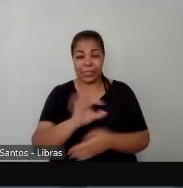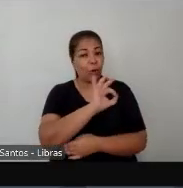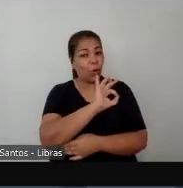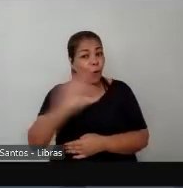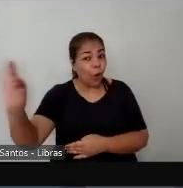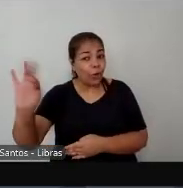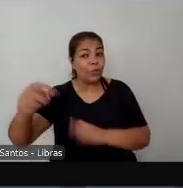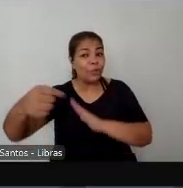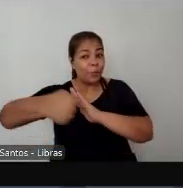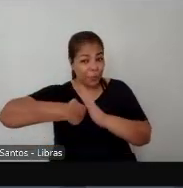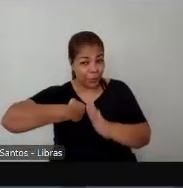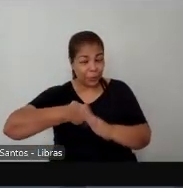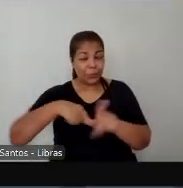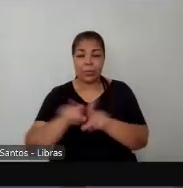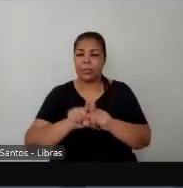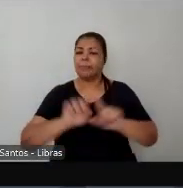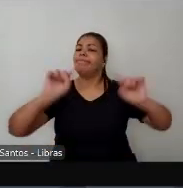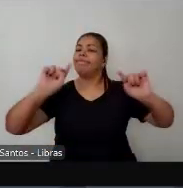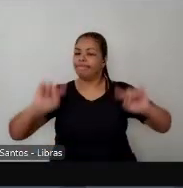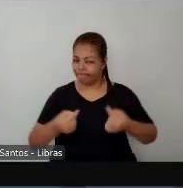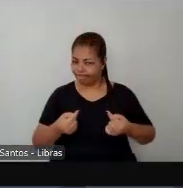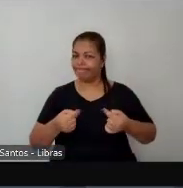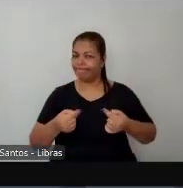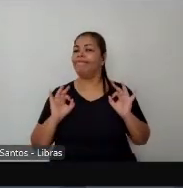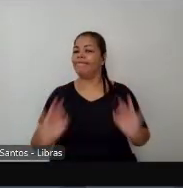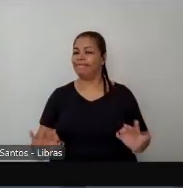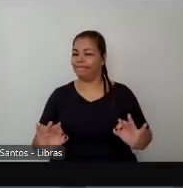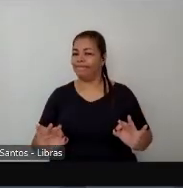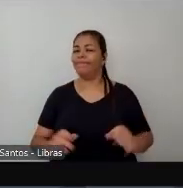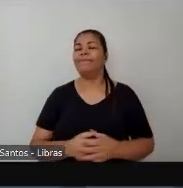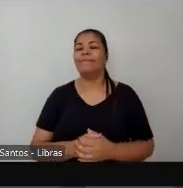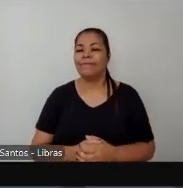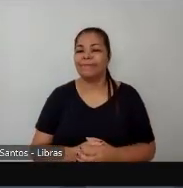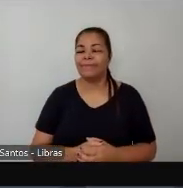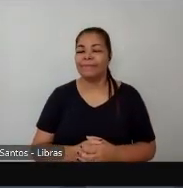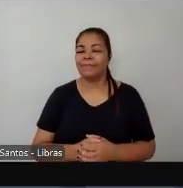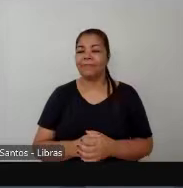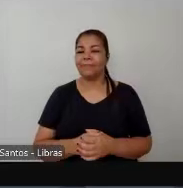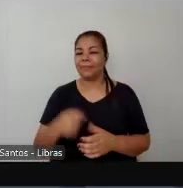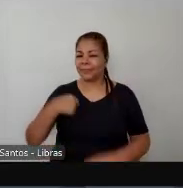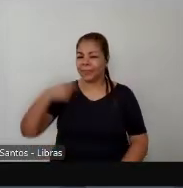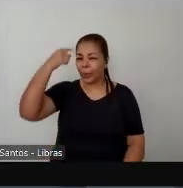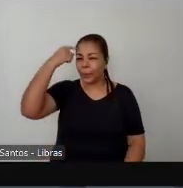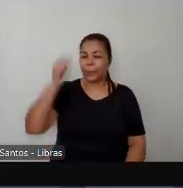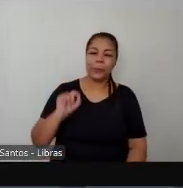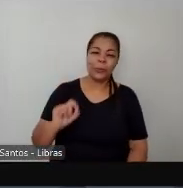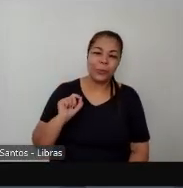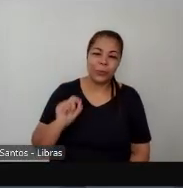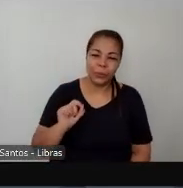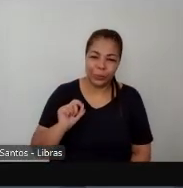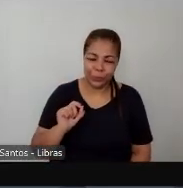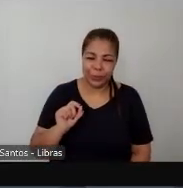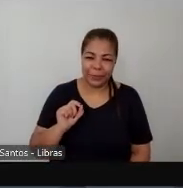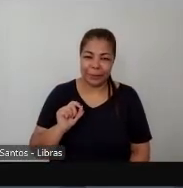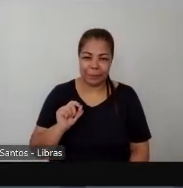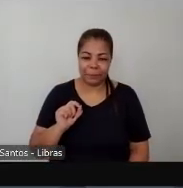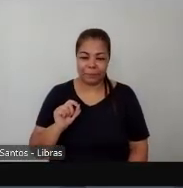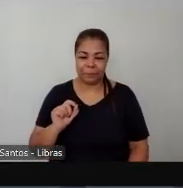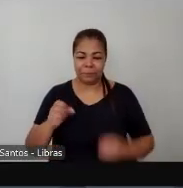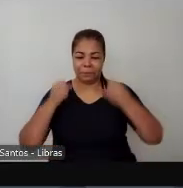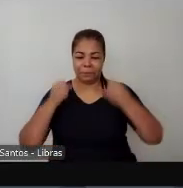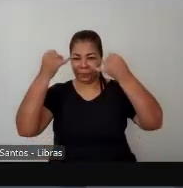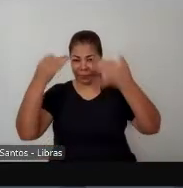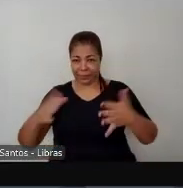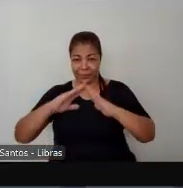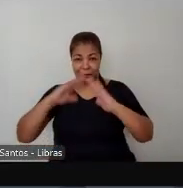grande desafio né em algum momento eu acho que quando eu falo falando em escolas tal eu